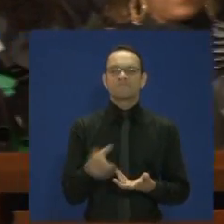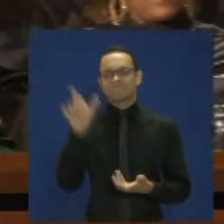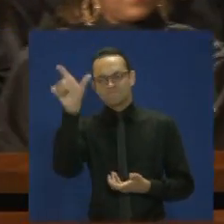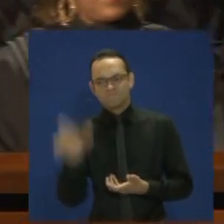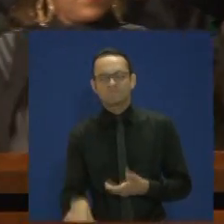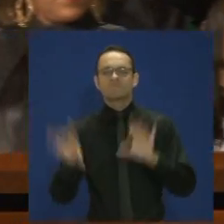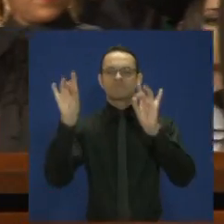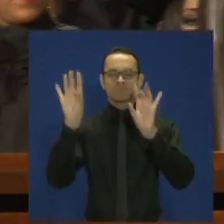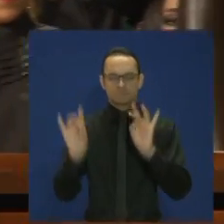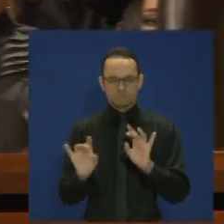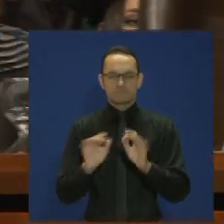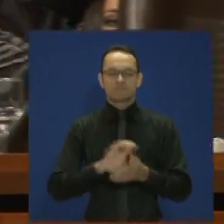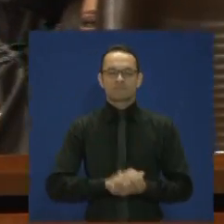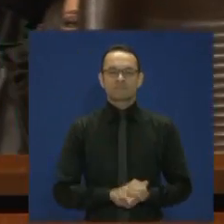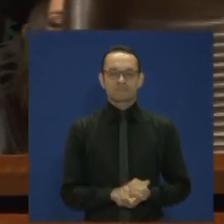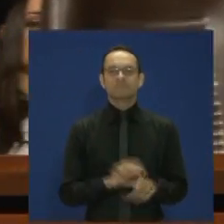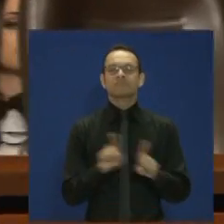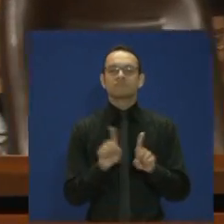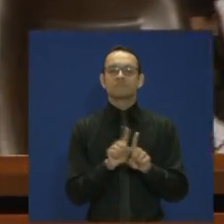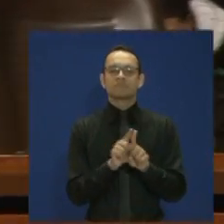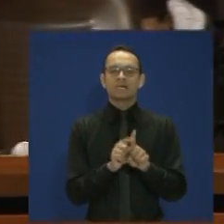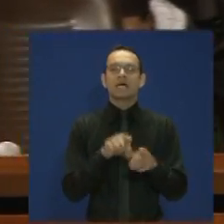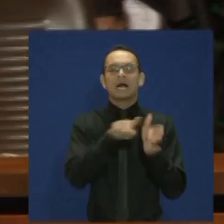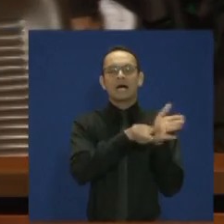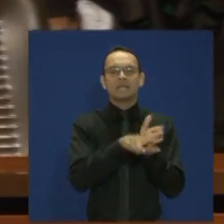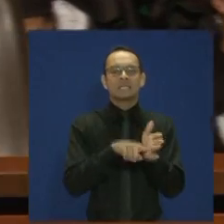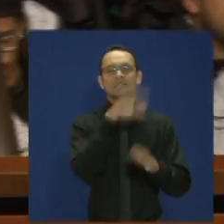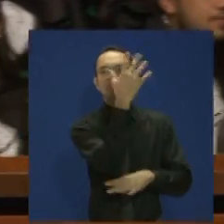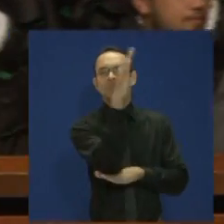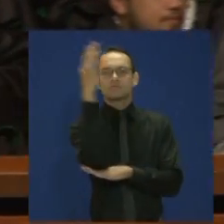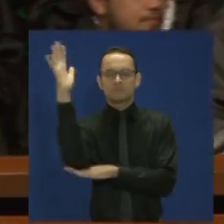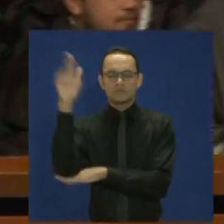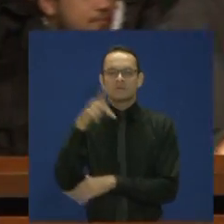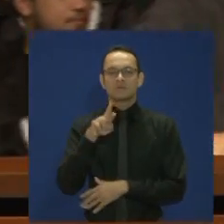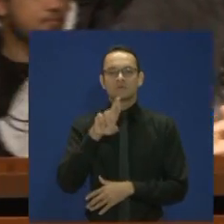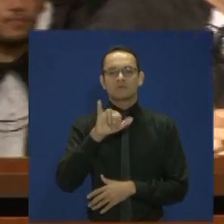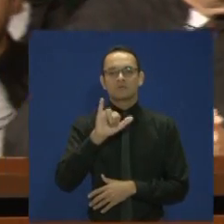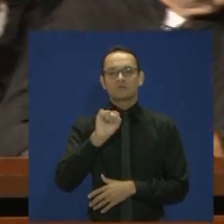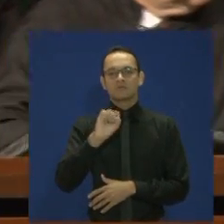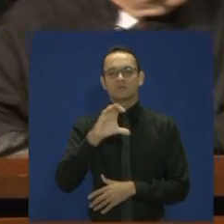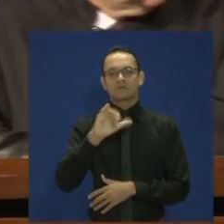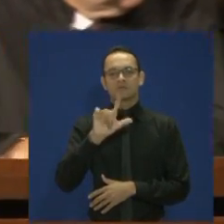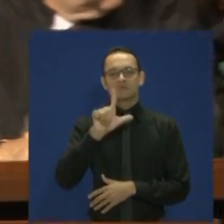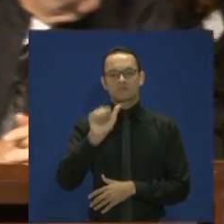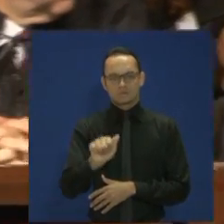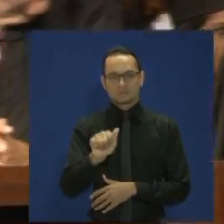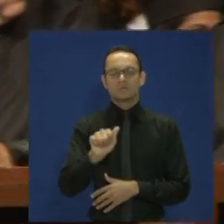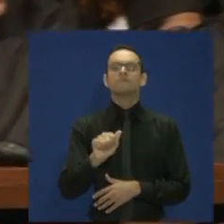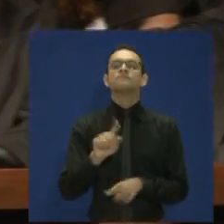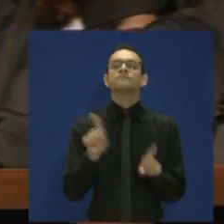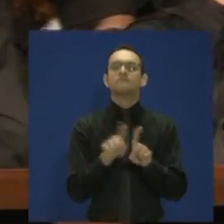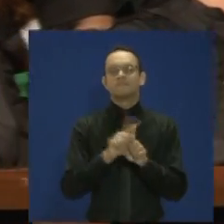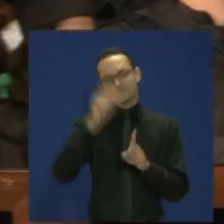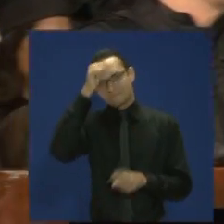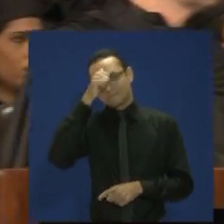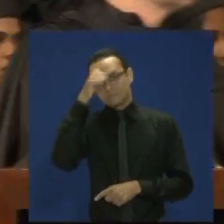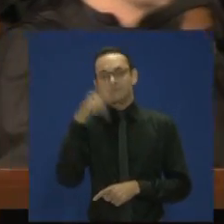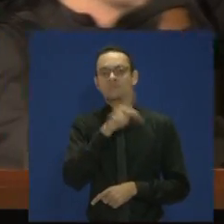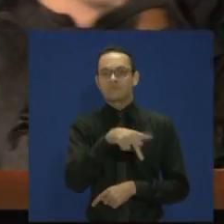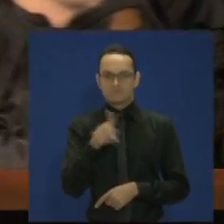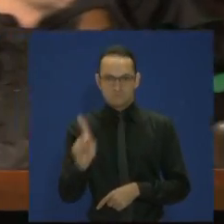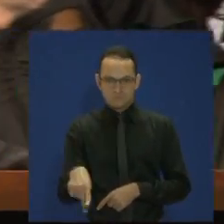e Análise Ambiental, professora Priscila de Carvalho, para a ninfa da turma de Biomedicina,